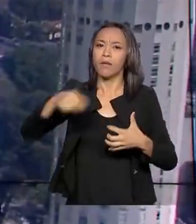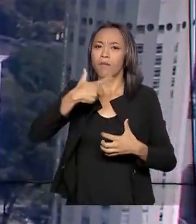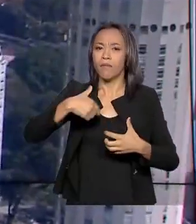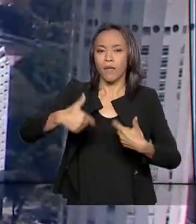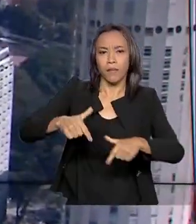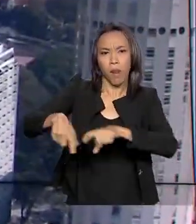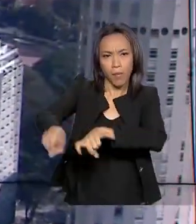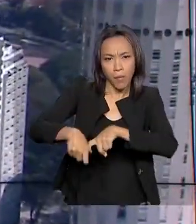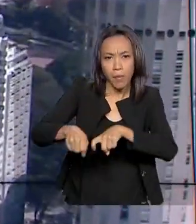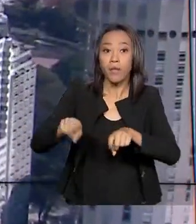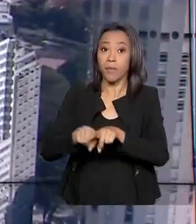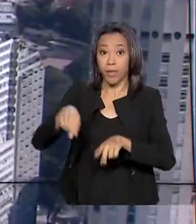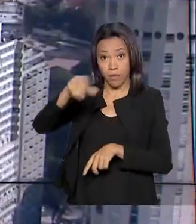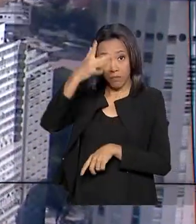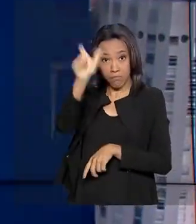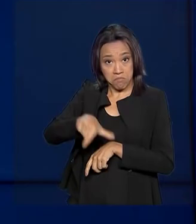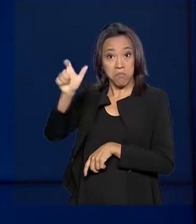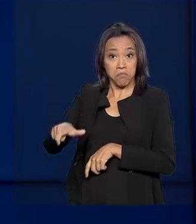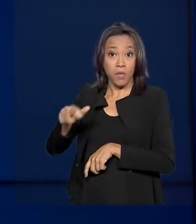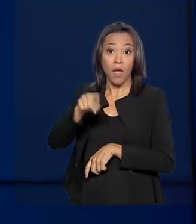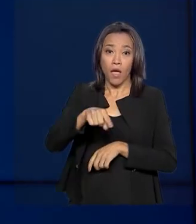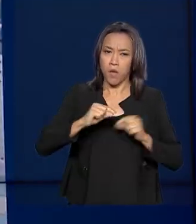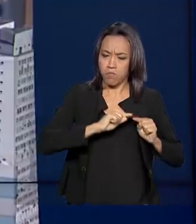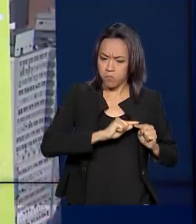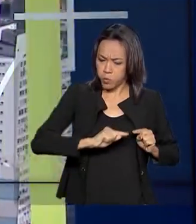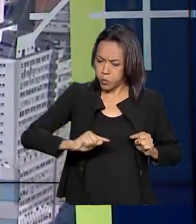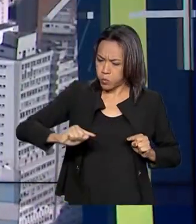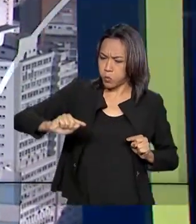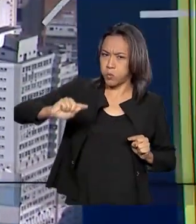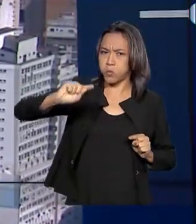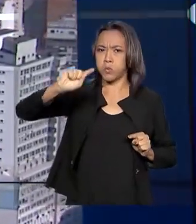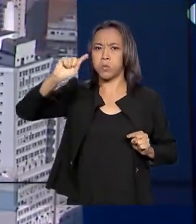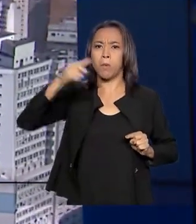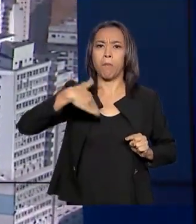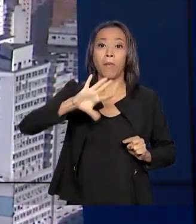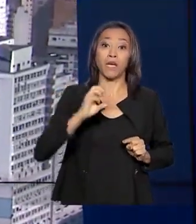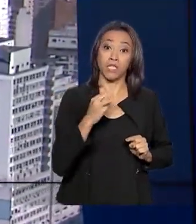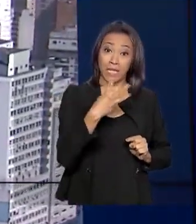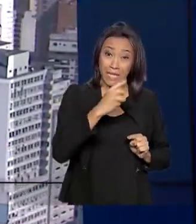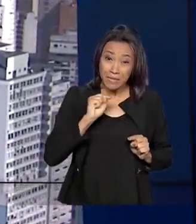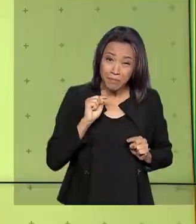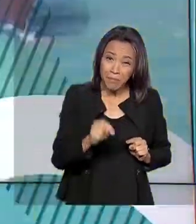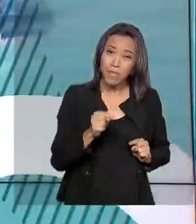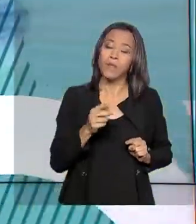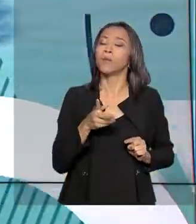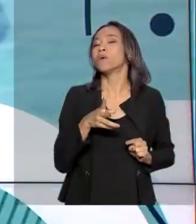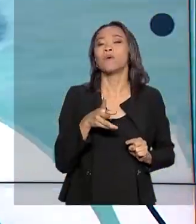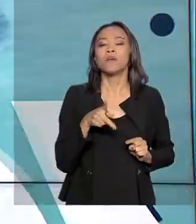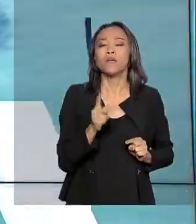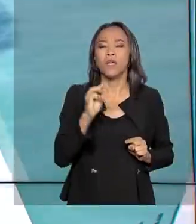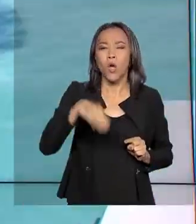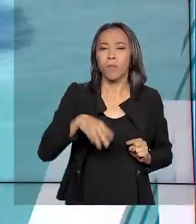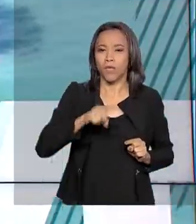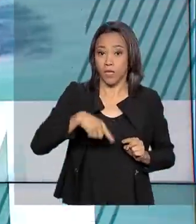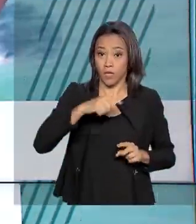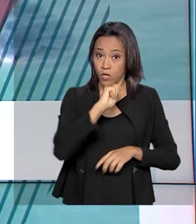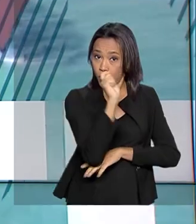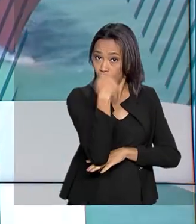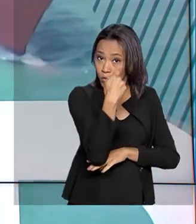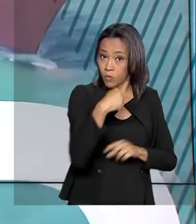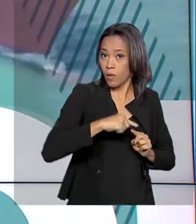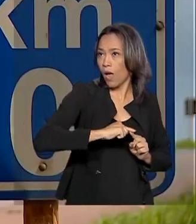rodovia 163 corta todo o país. São mais de 3.500 quilômetros que ligam o Rio Grande do Sul ao Pará.